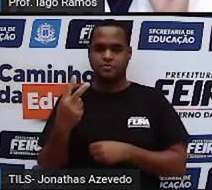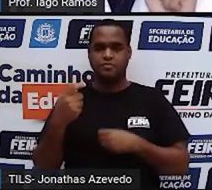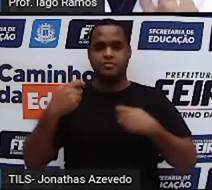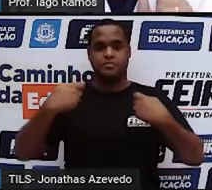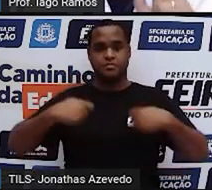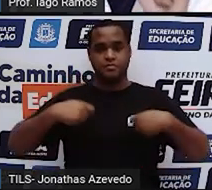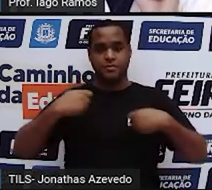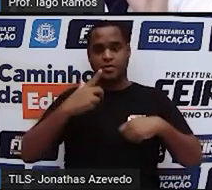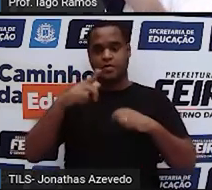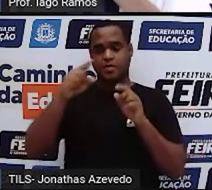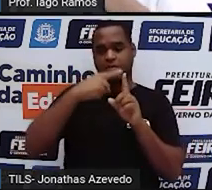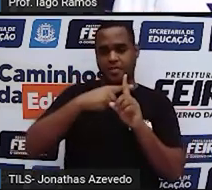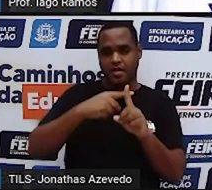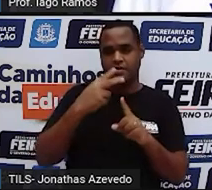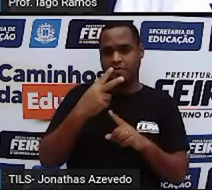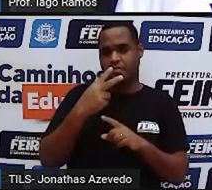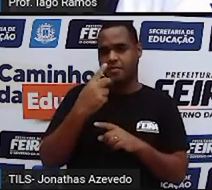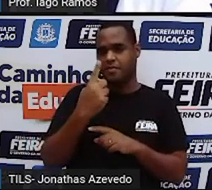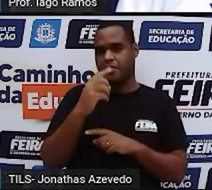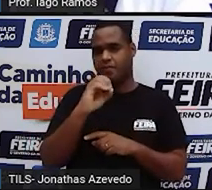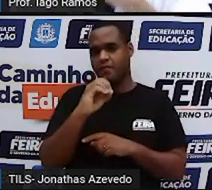que mandar somar 1.022.